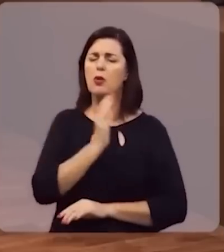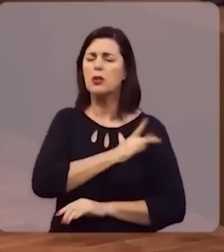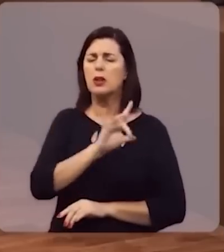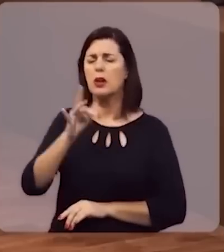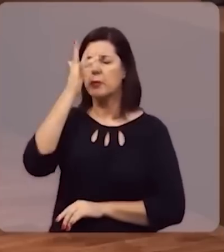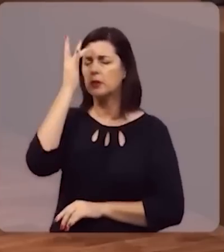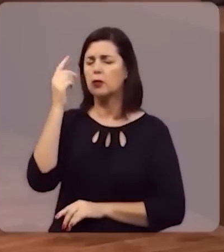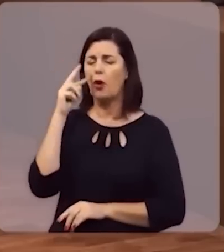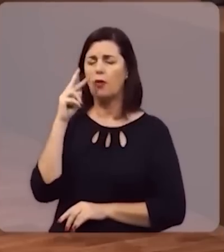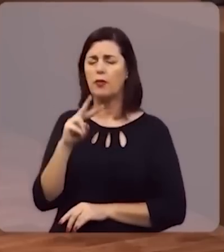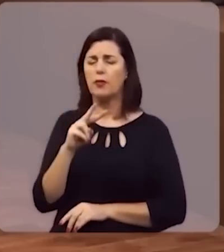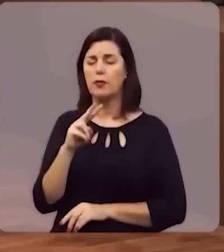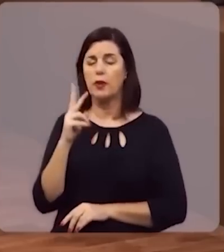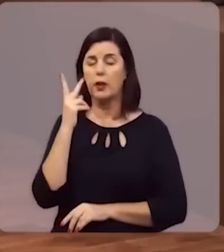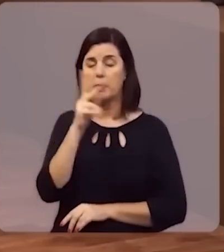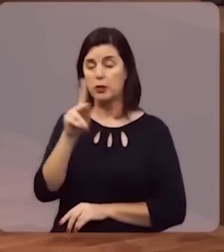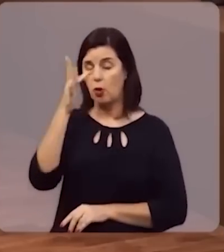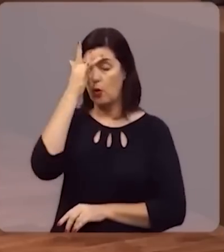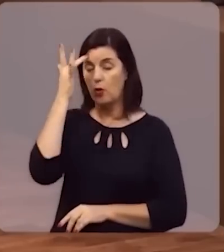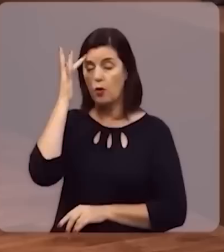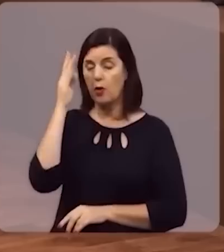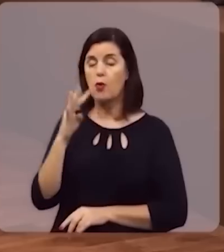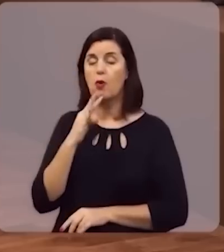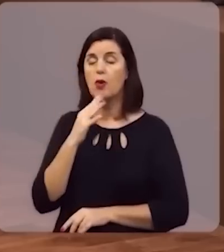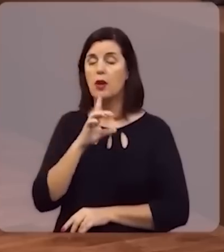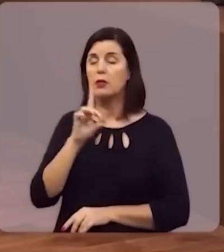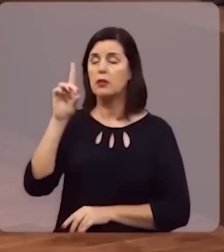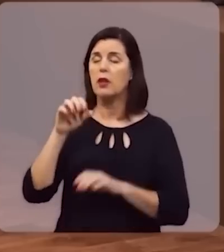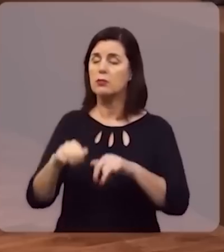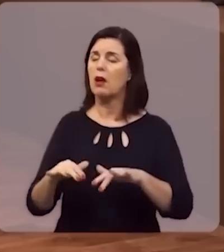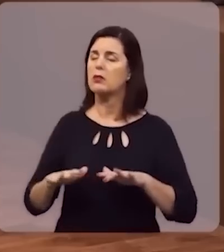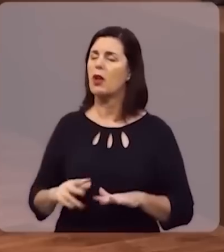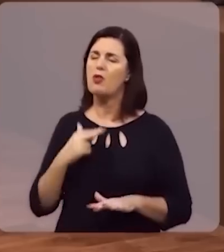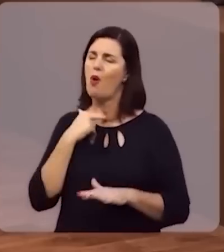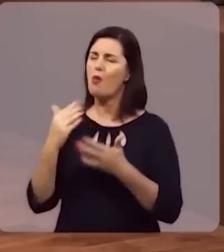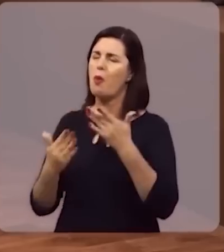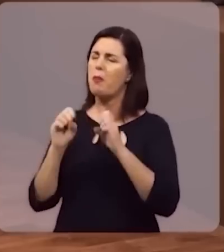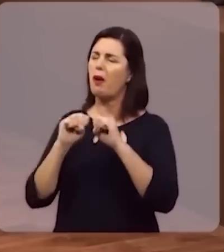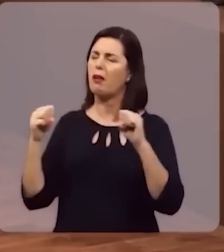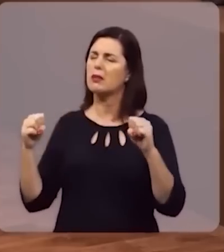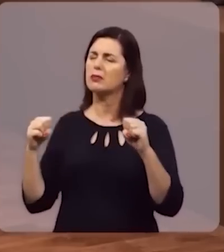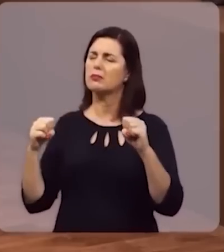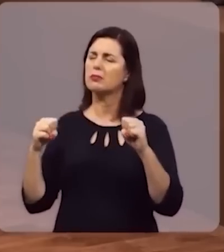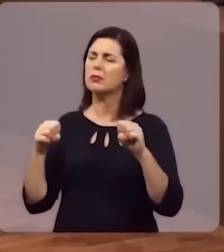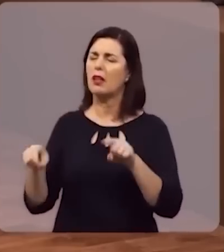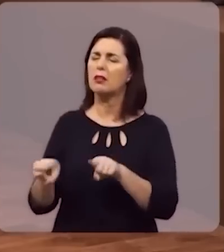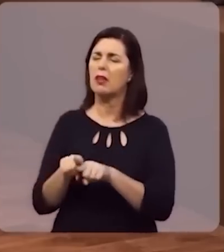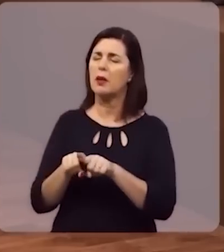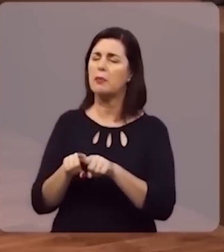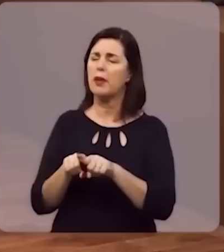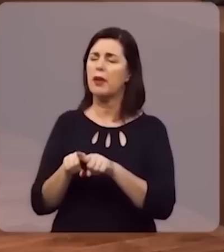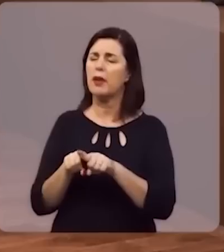agora nos assistem, para que eles te conheçam como Deus majestoso, incomparavelmente grande, mas também